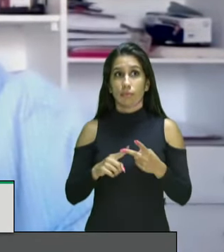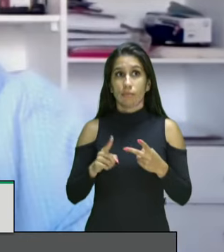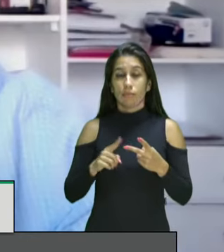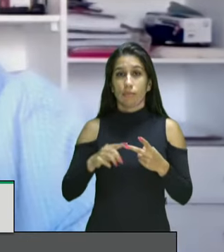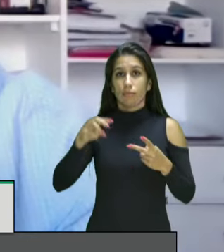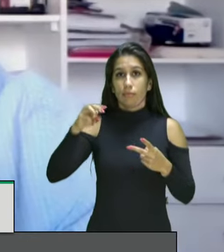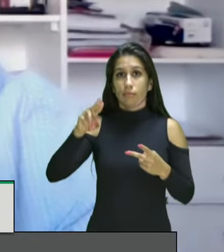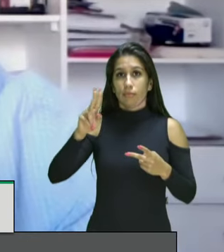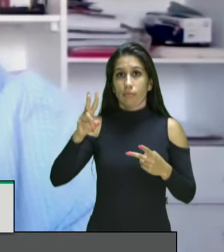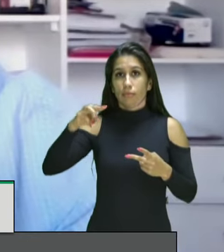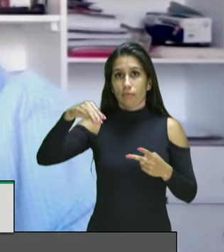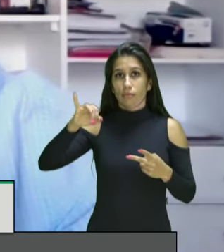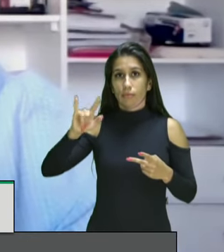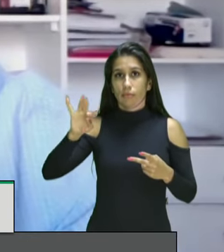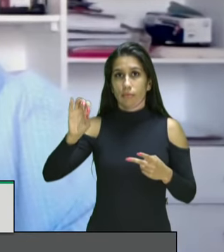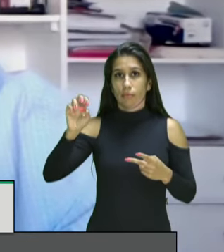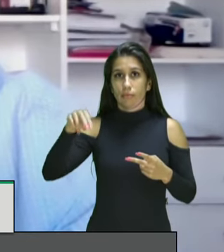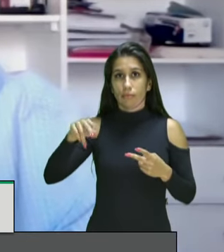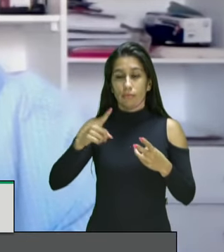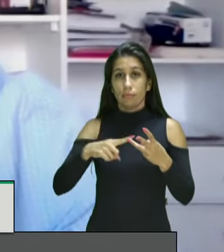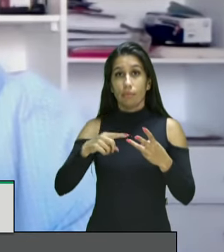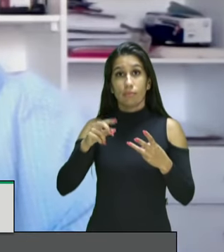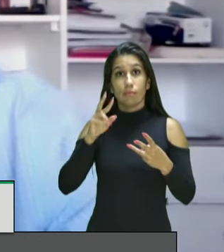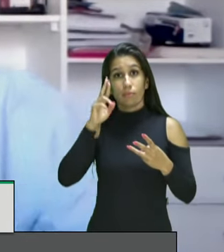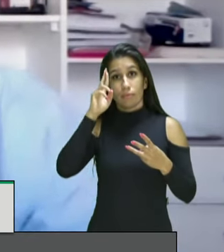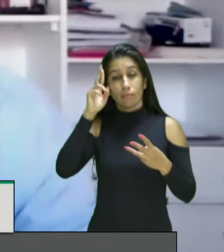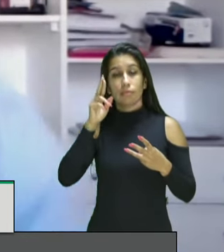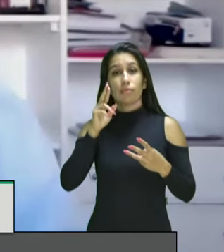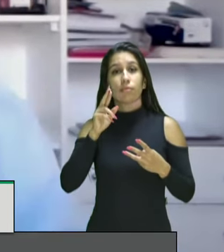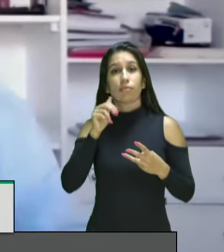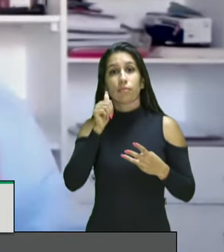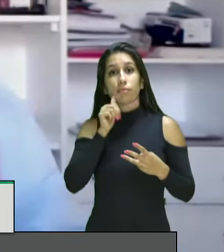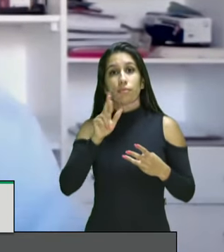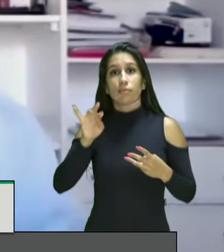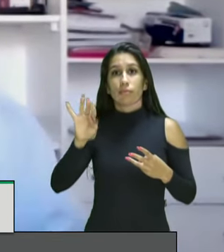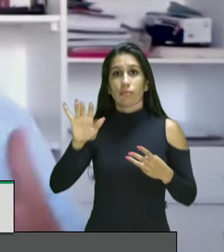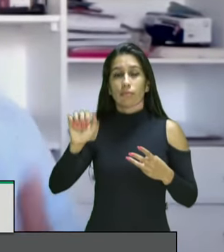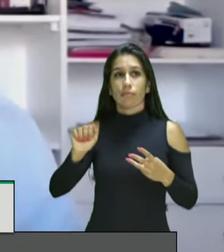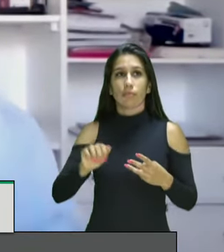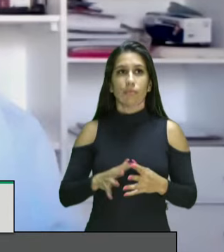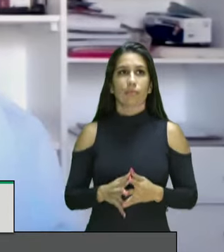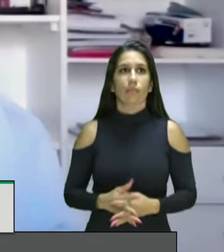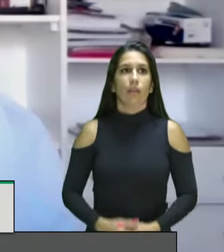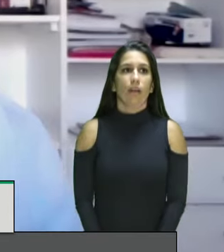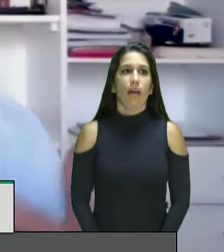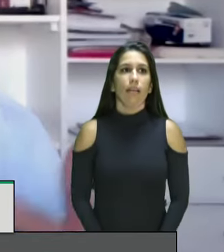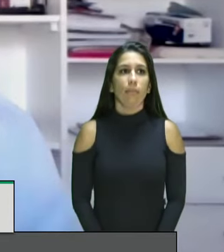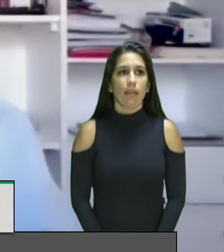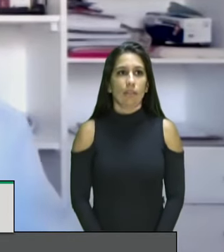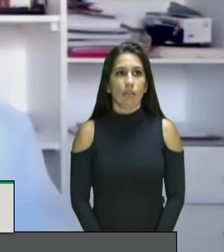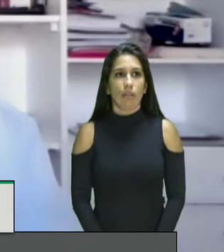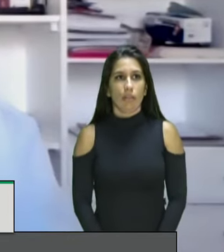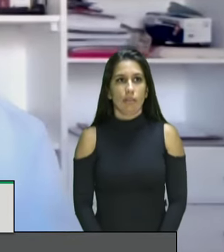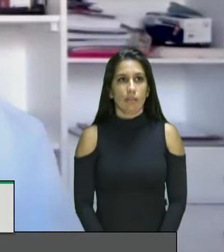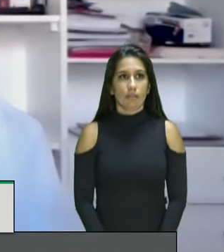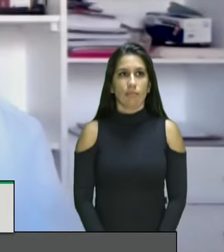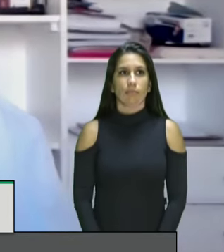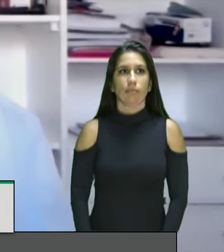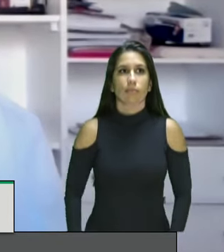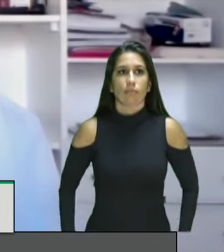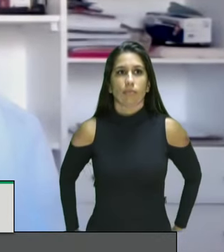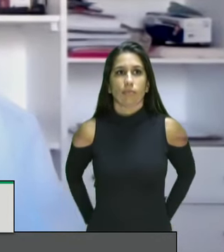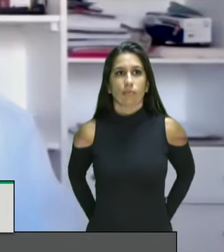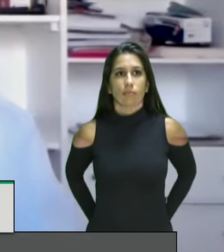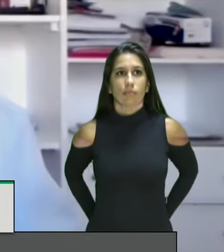Toledo e a senhora Rita Lima então eu vou passar a palavra aos três que solicitaram para que a gente possa concluir